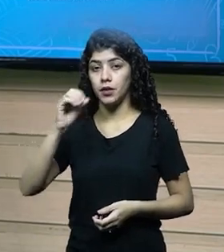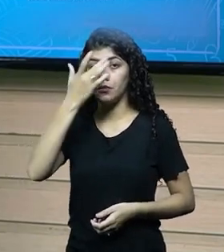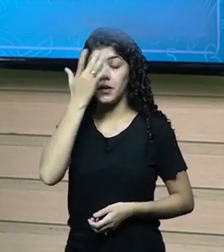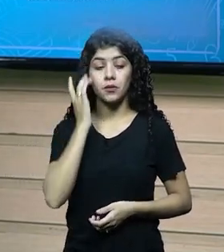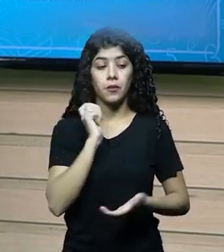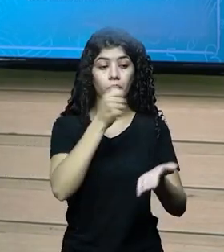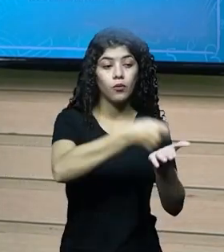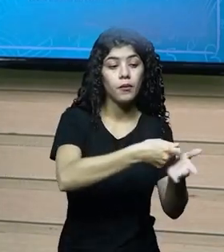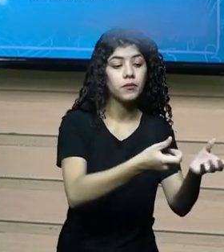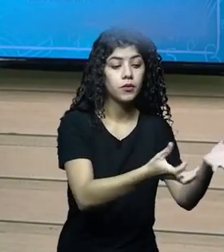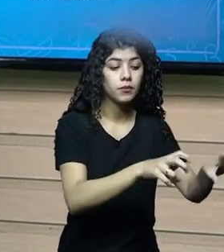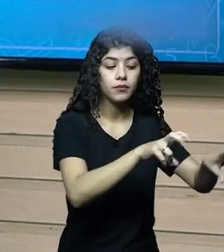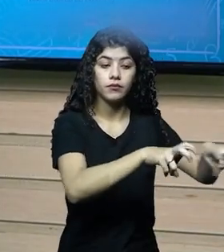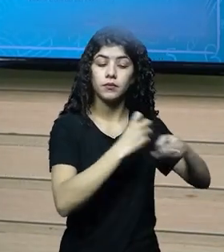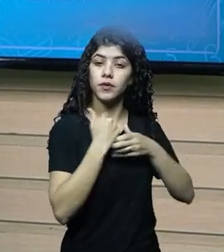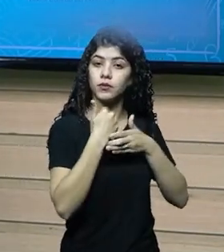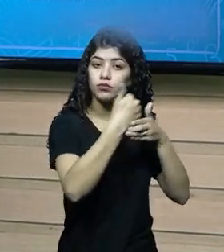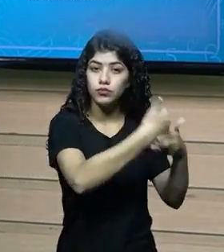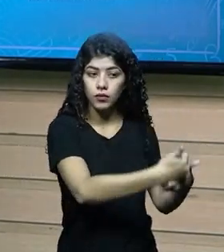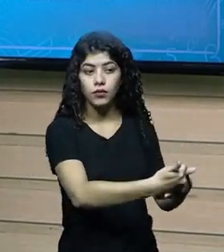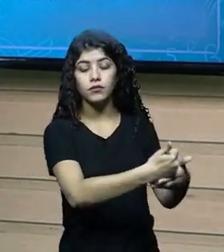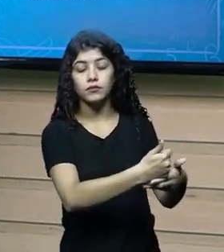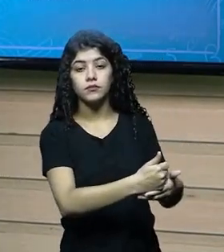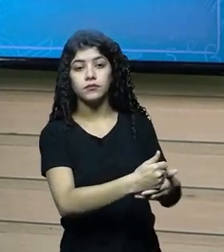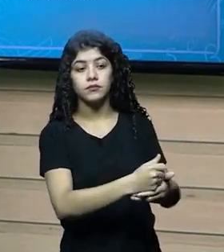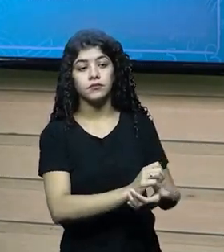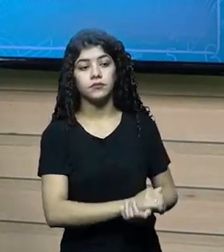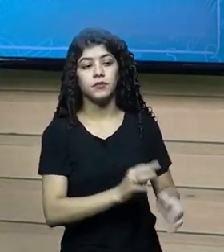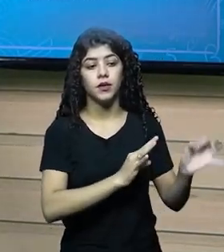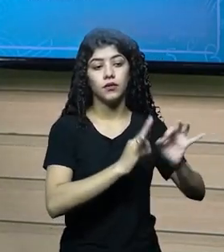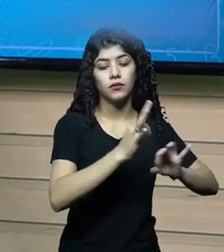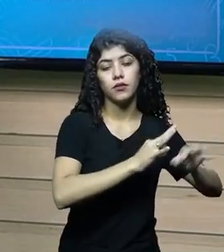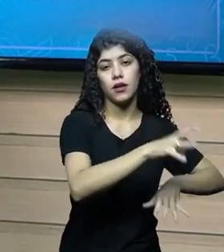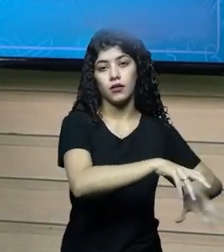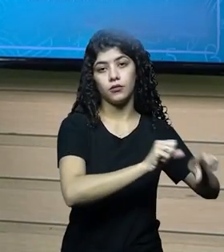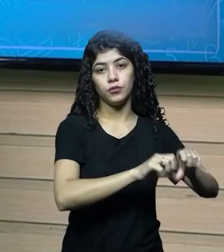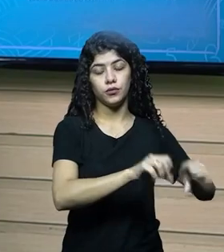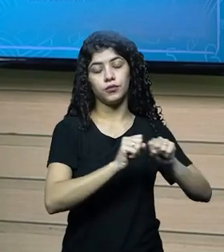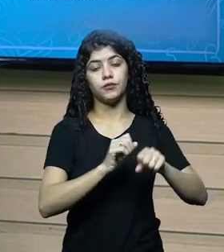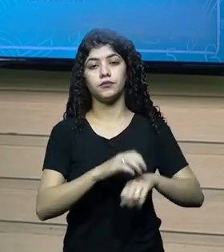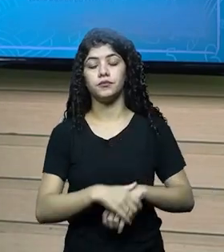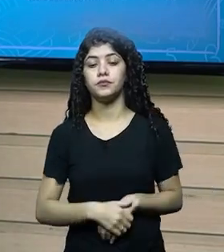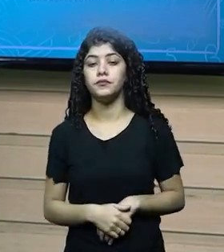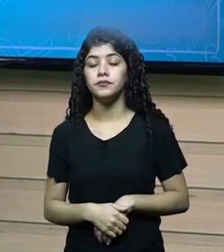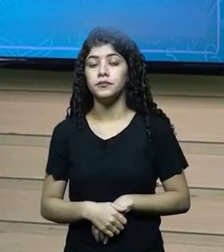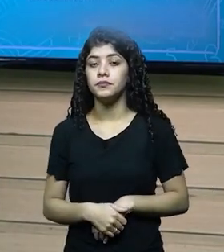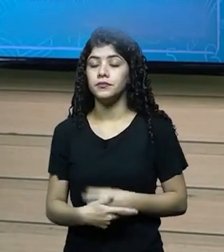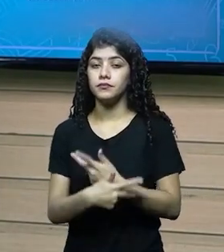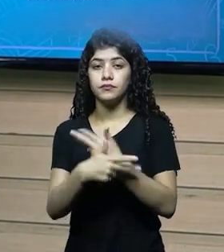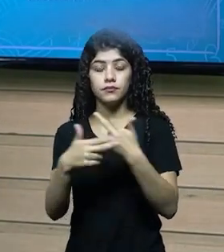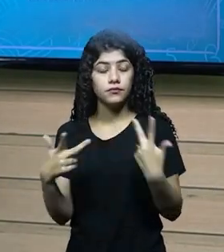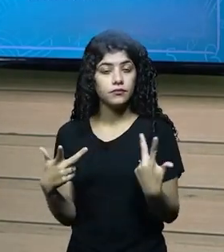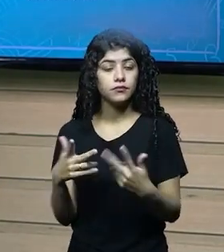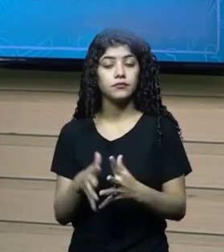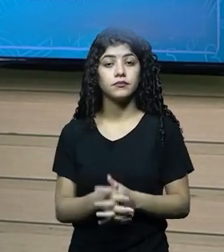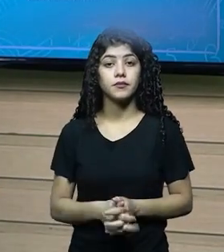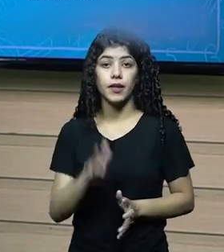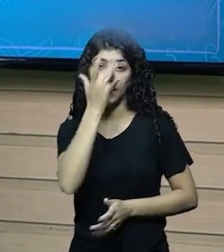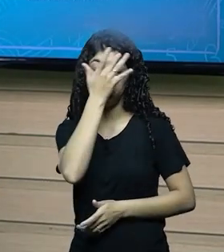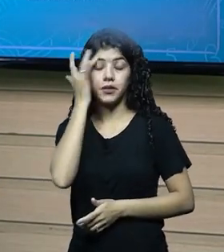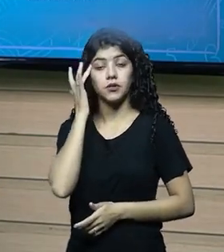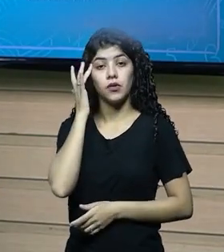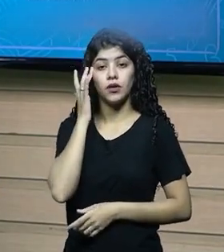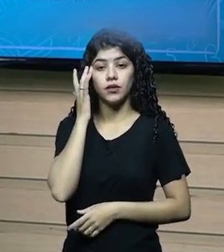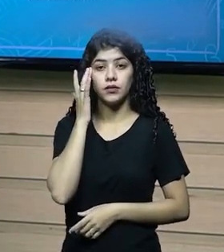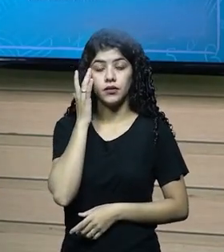para plantar, para tirar erva daninha, ajudar a aplicar inseticida e etc. E essa pessoa, ela